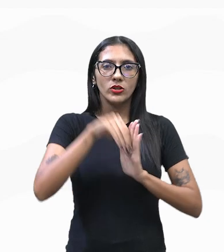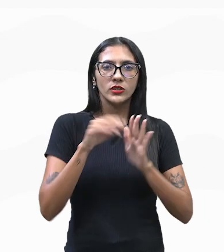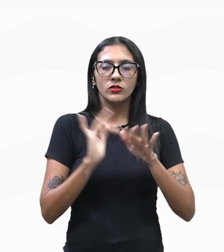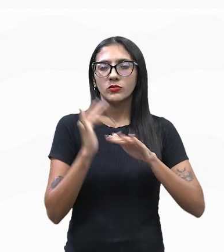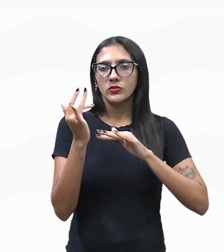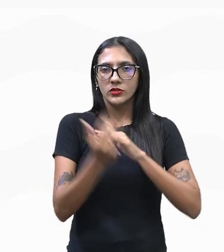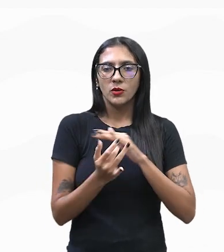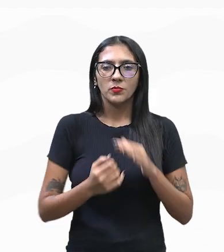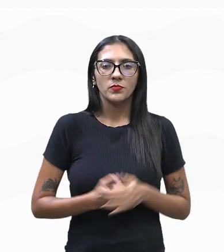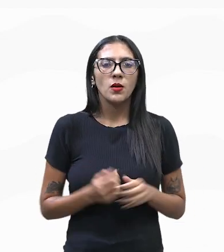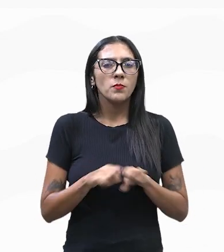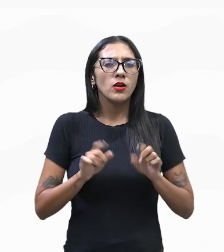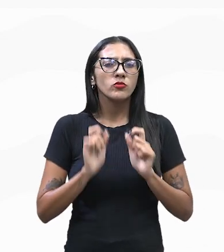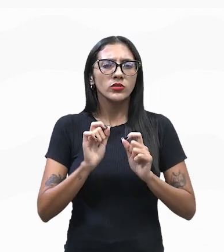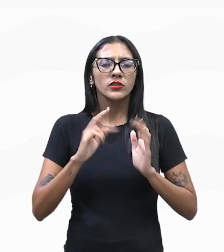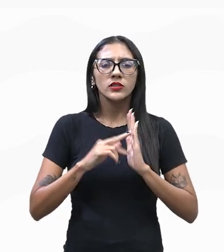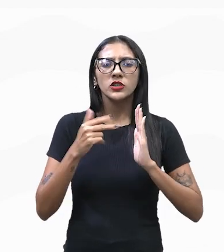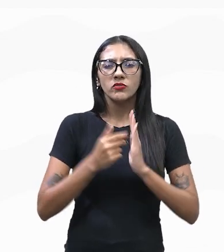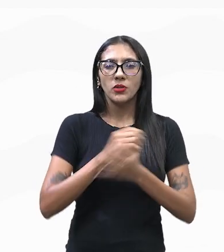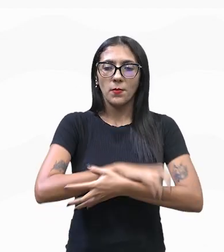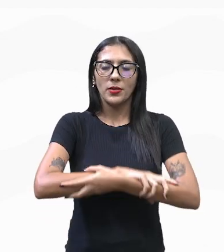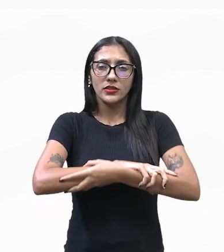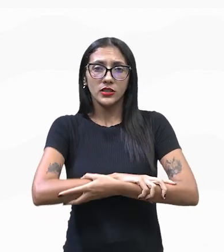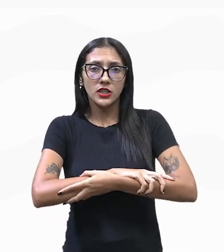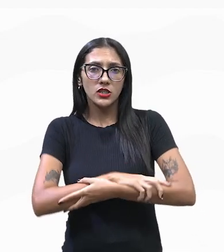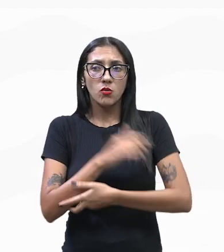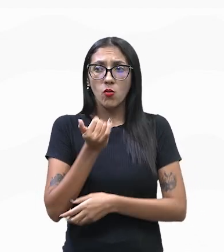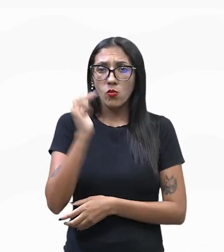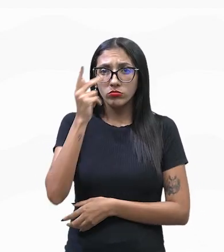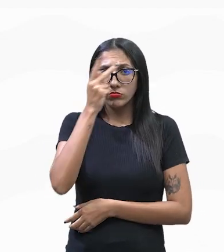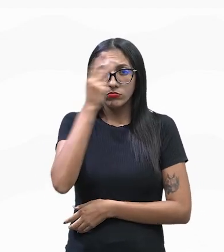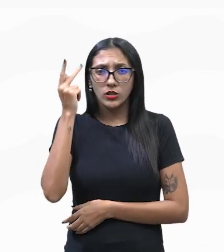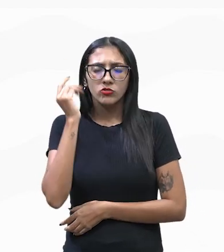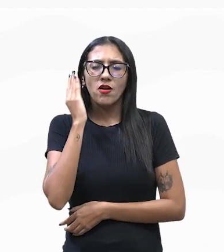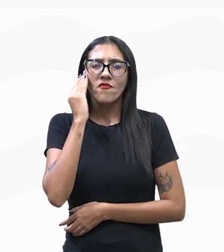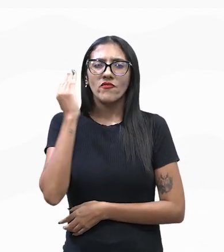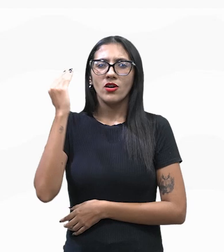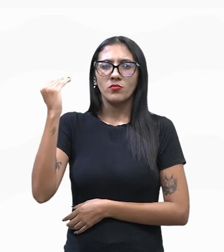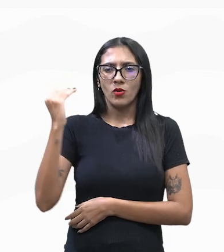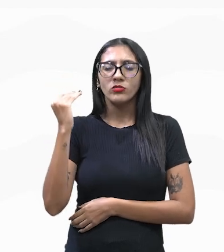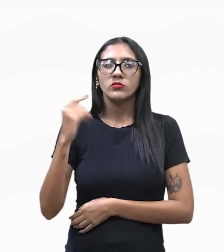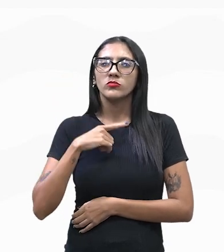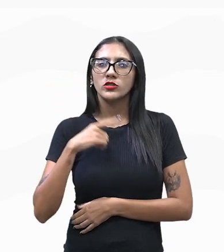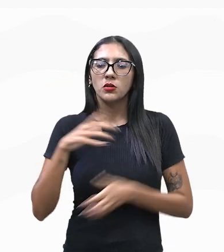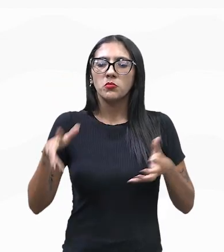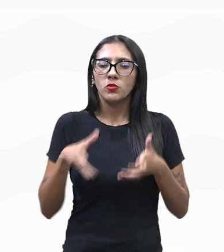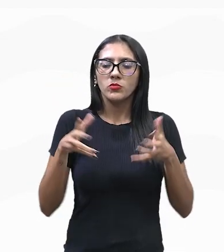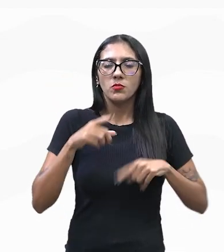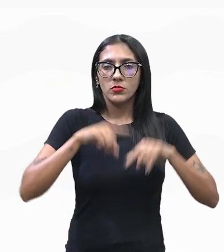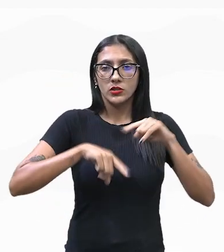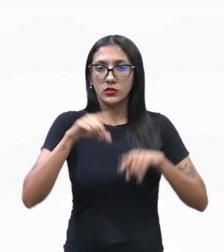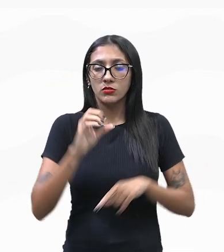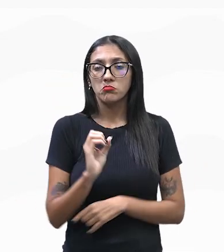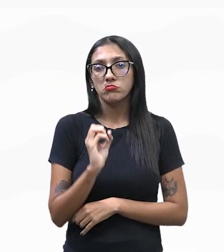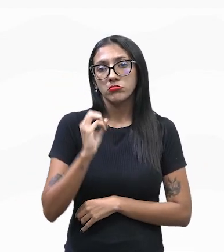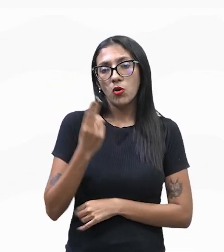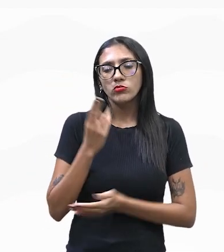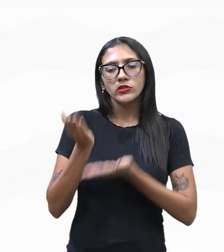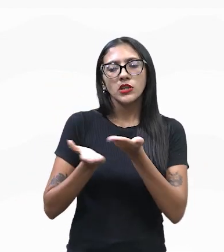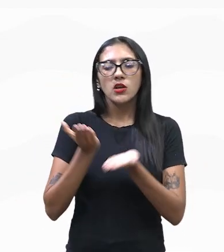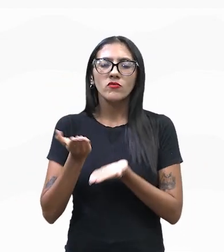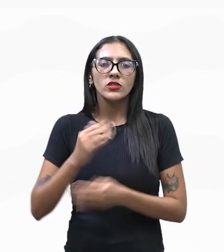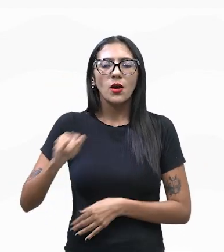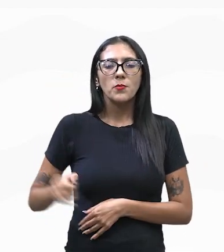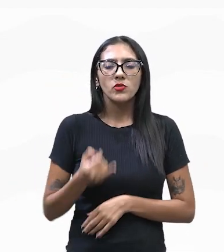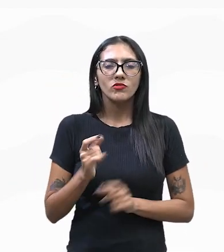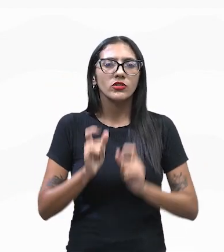influenciadores? Parcerias com pessoas influentes, ou os influencers, que a professora acabou de citar, para promover produtos ou serviços, aproveitando sua autoridade